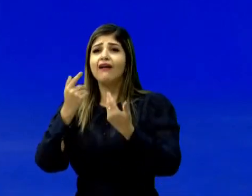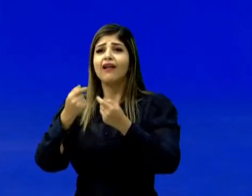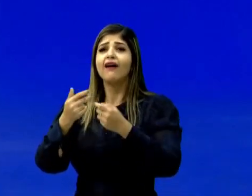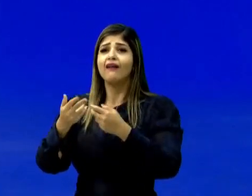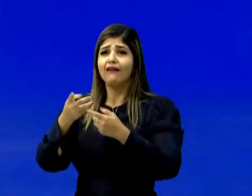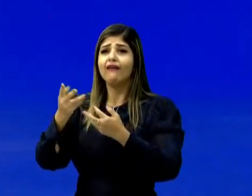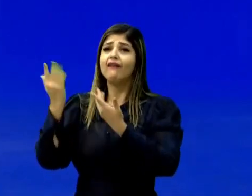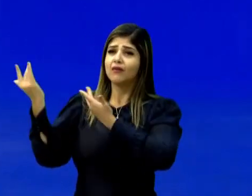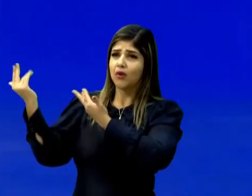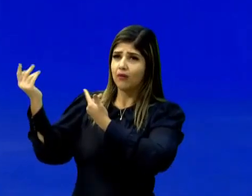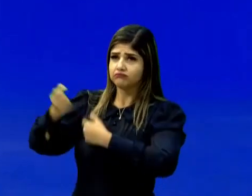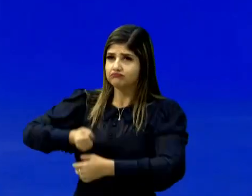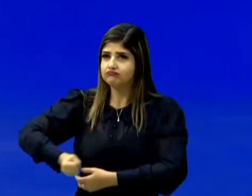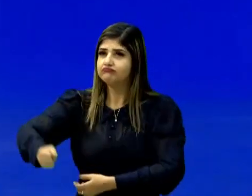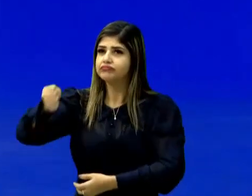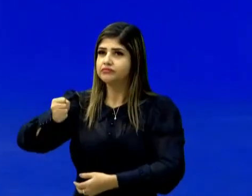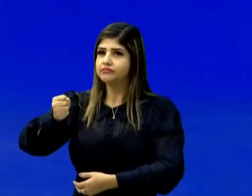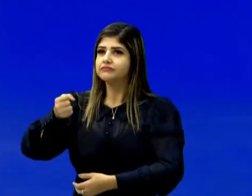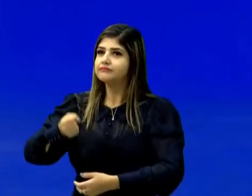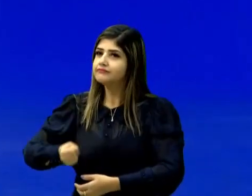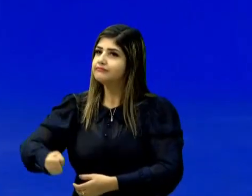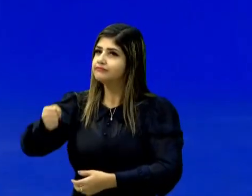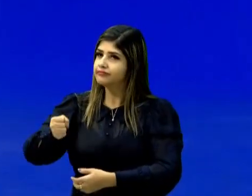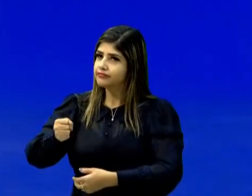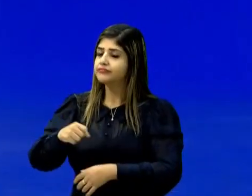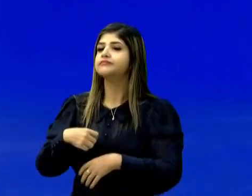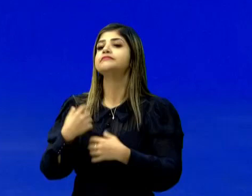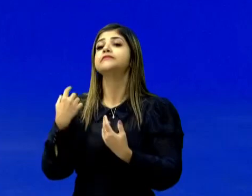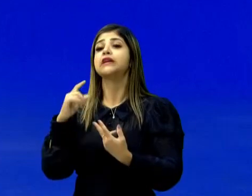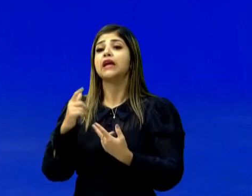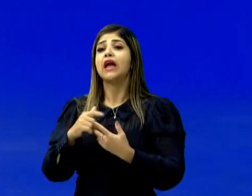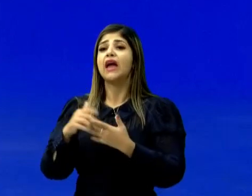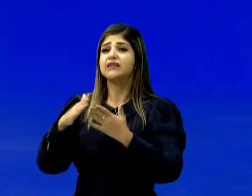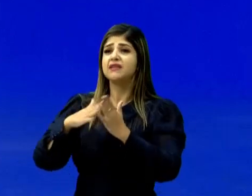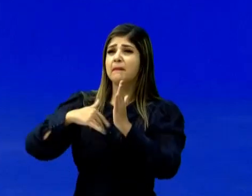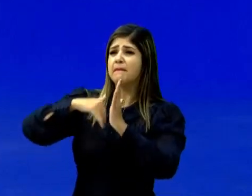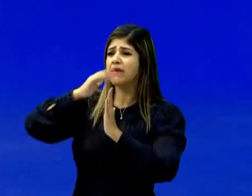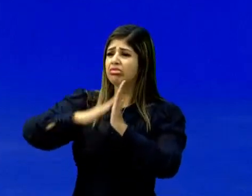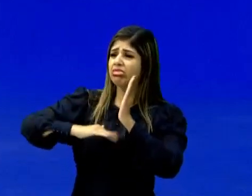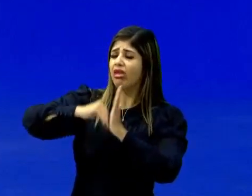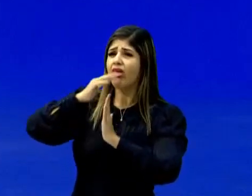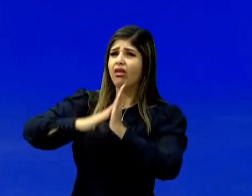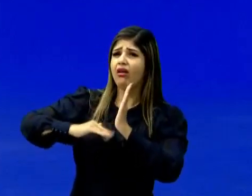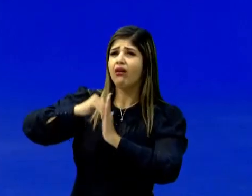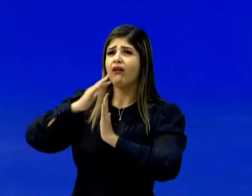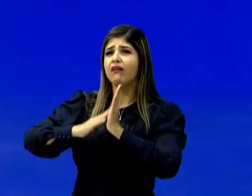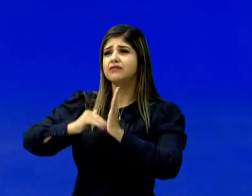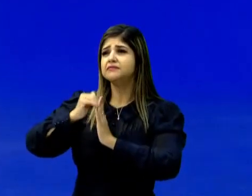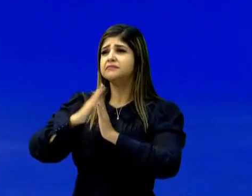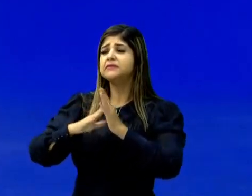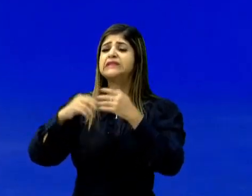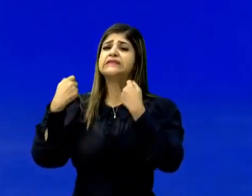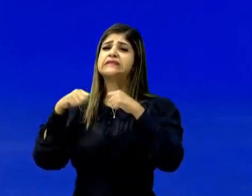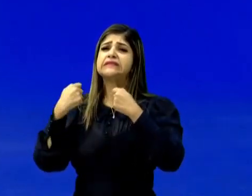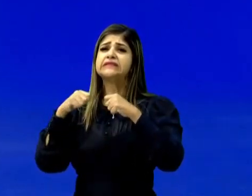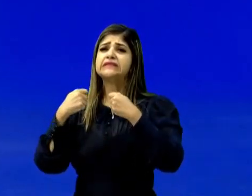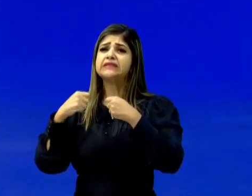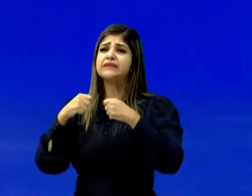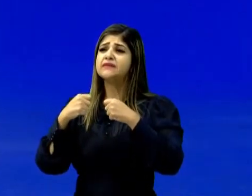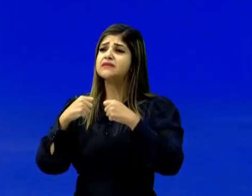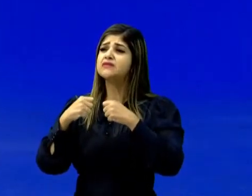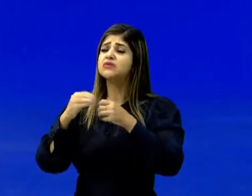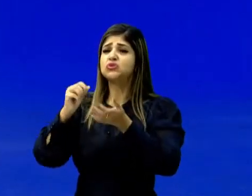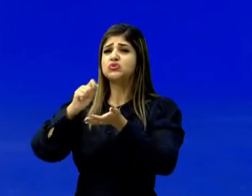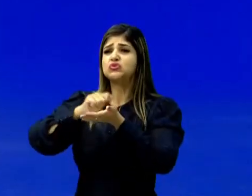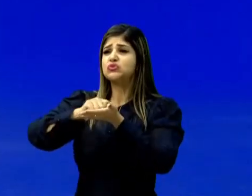O objetivo é acertar aqui. Esse daqui eu vou pintar com tinta, só que tem que ser com a tinta, com a buchinha,